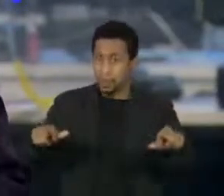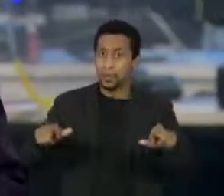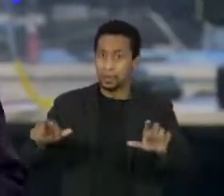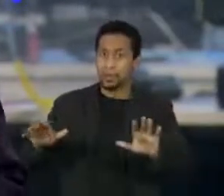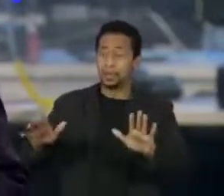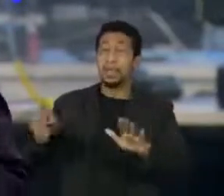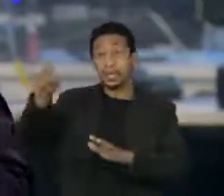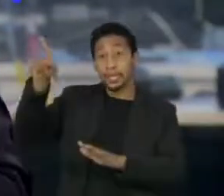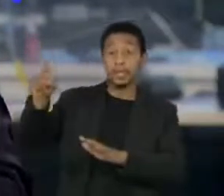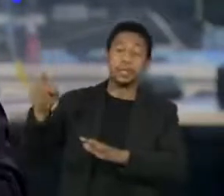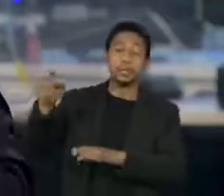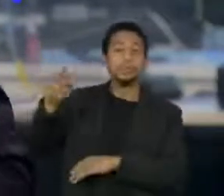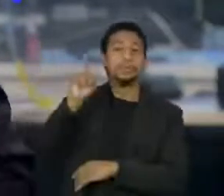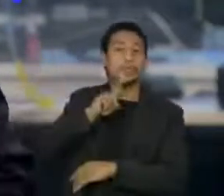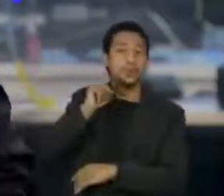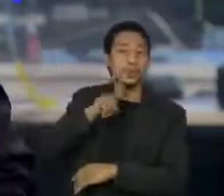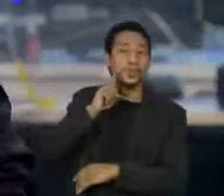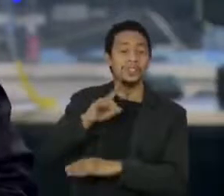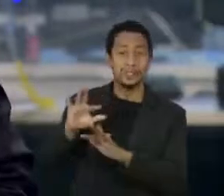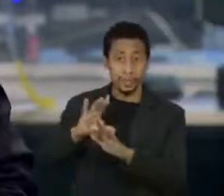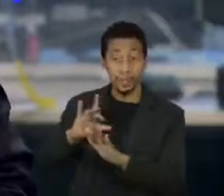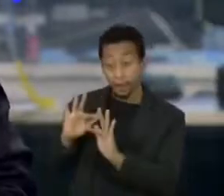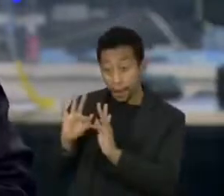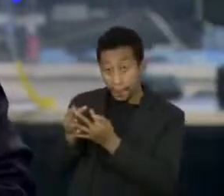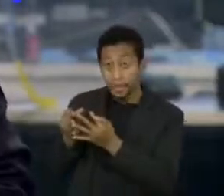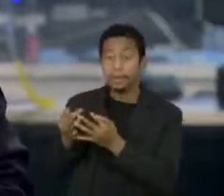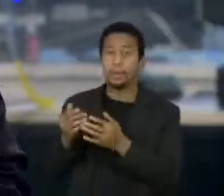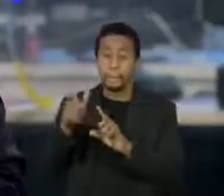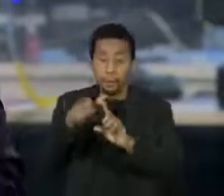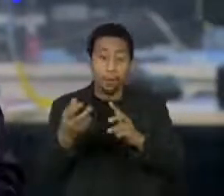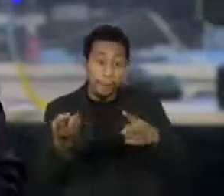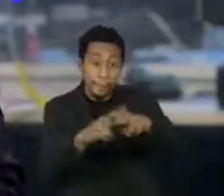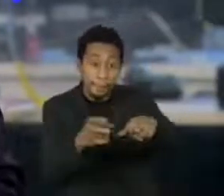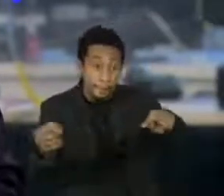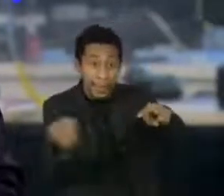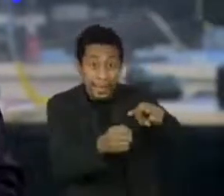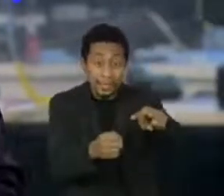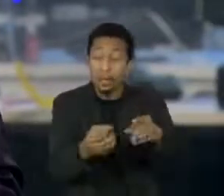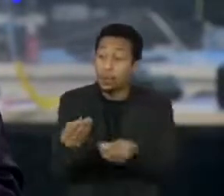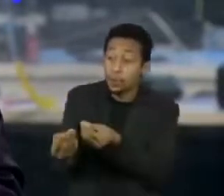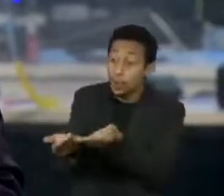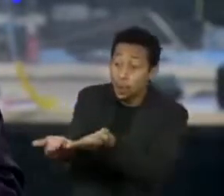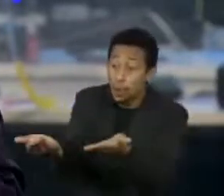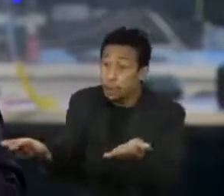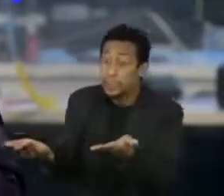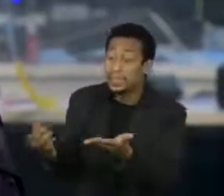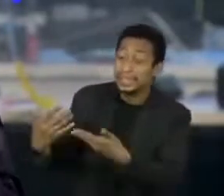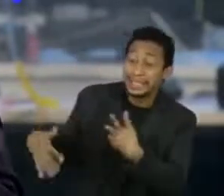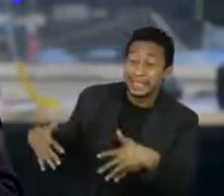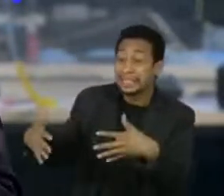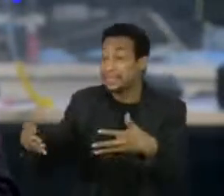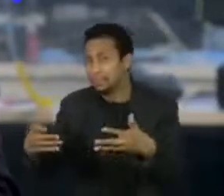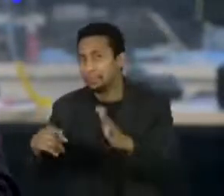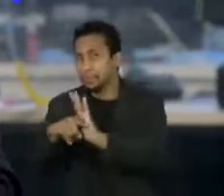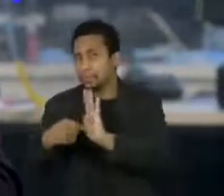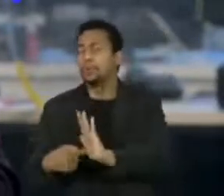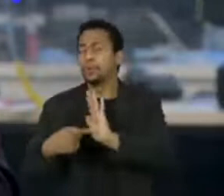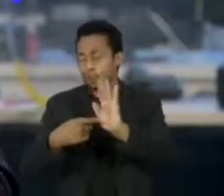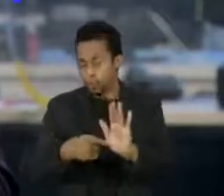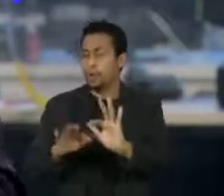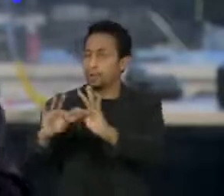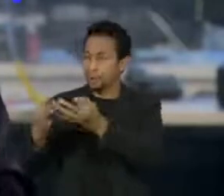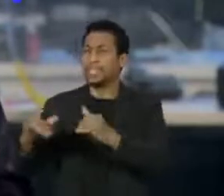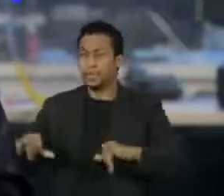nos Estados Unidos. Aqui no Brasil não existe nenhum levantamento sobre esse assunto, mas quem trabalha com o tema garante que os familiares de presos